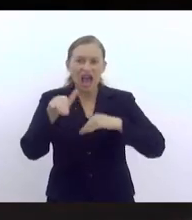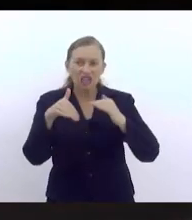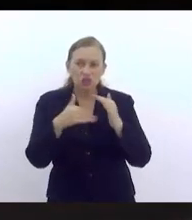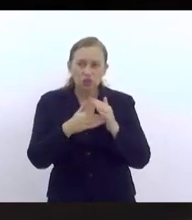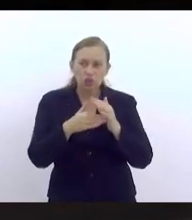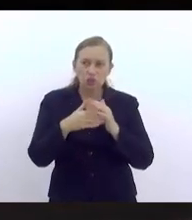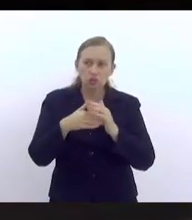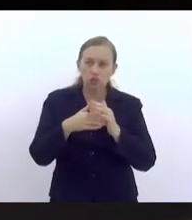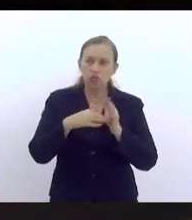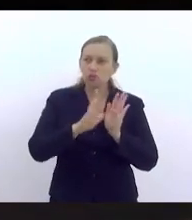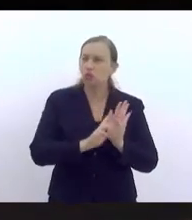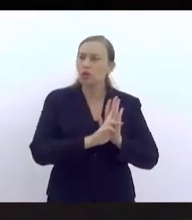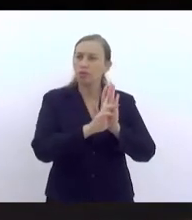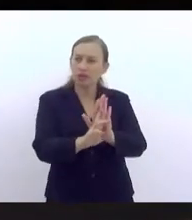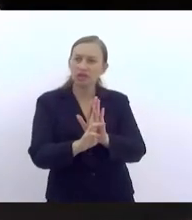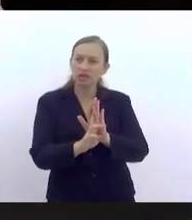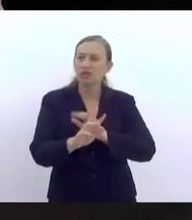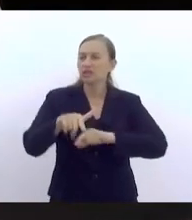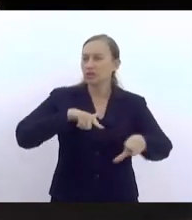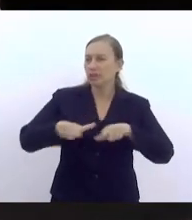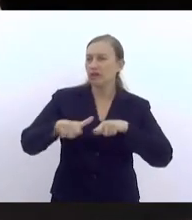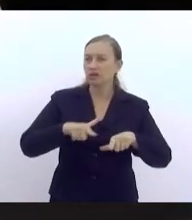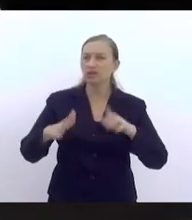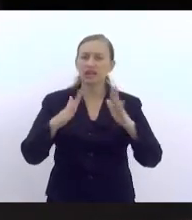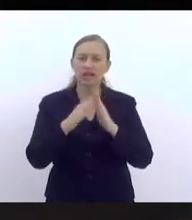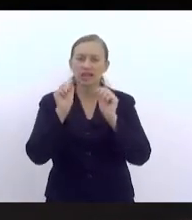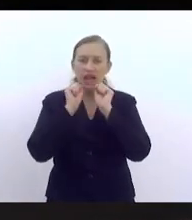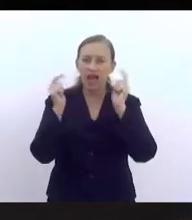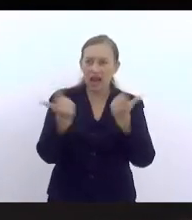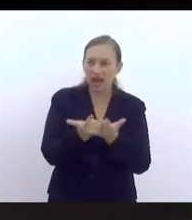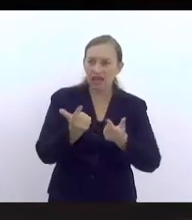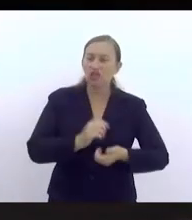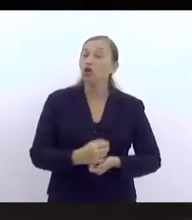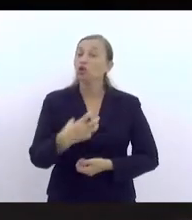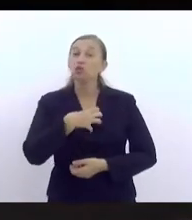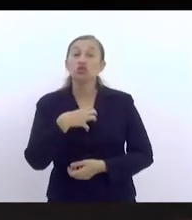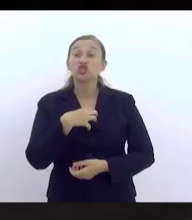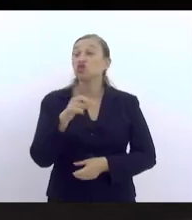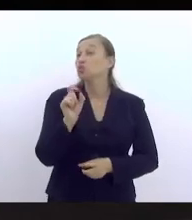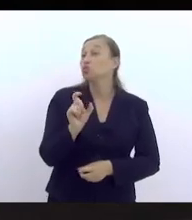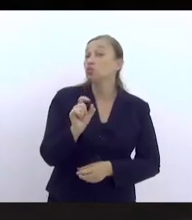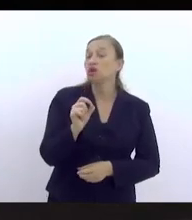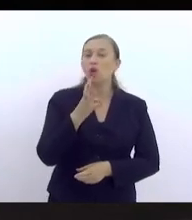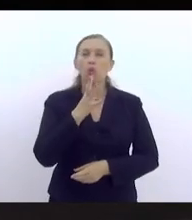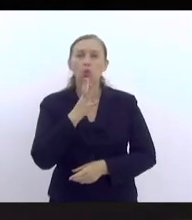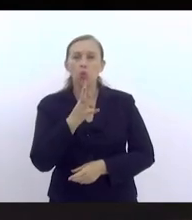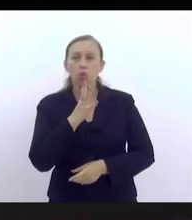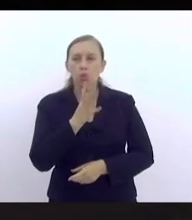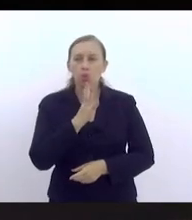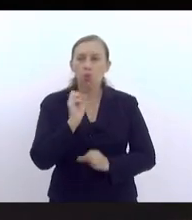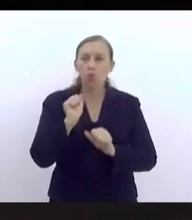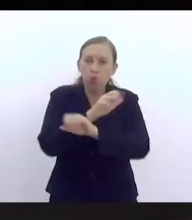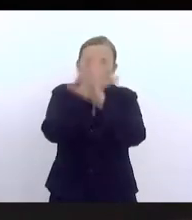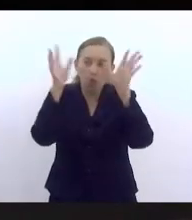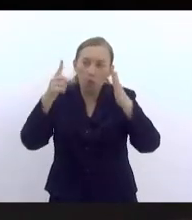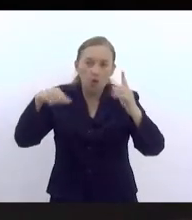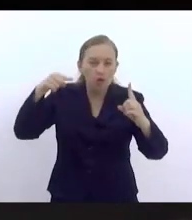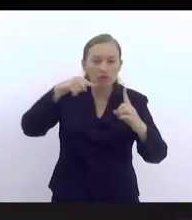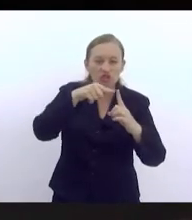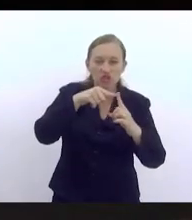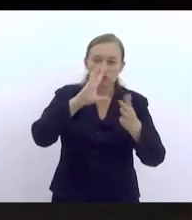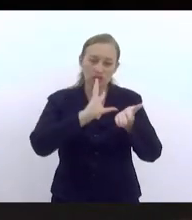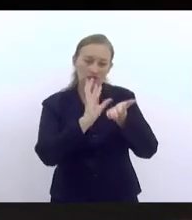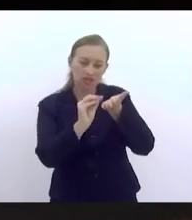representantes e trabalhadores dessa Casa da Alerje no sentido de um reconhecimento claro e objetivo dessas